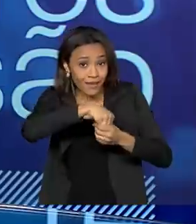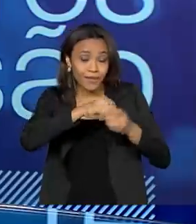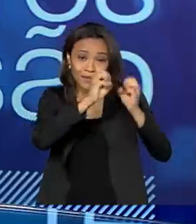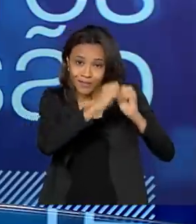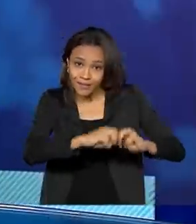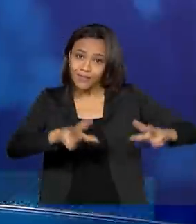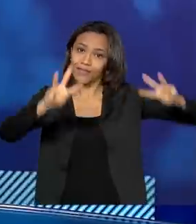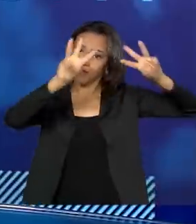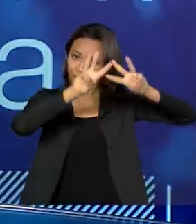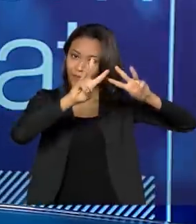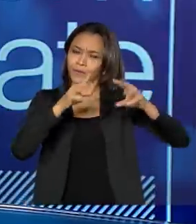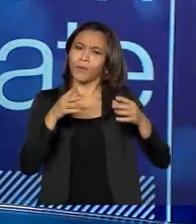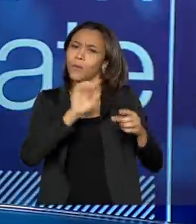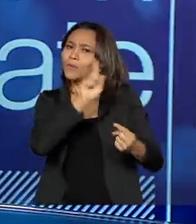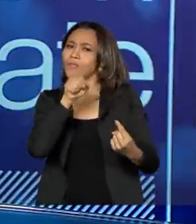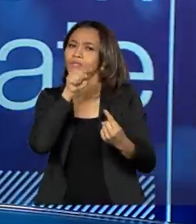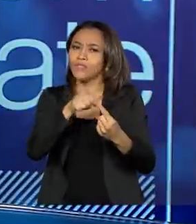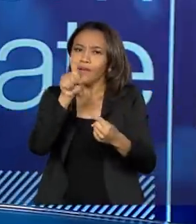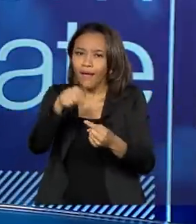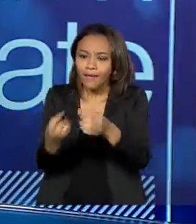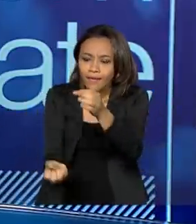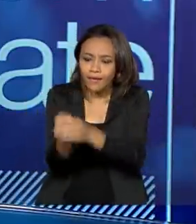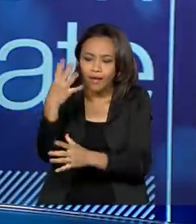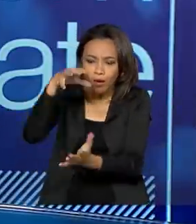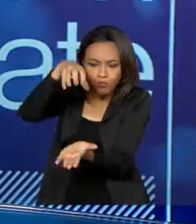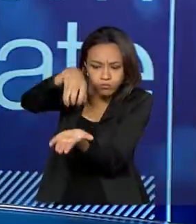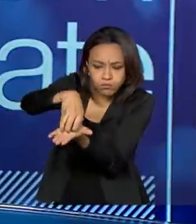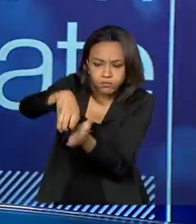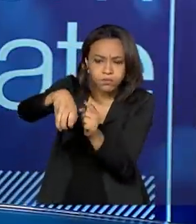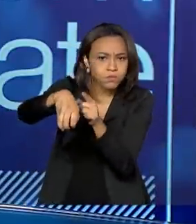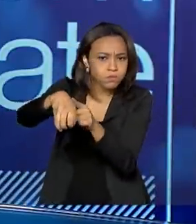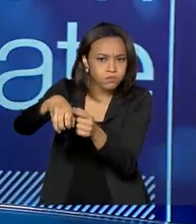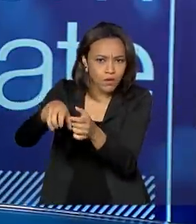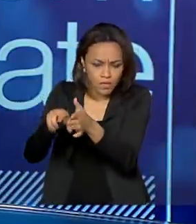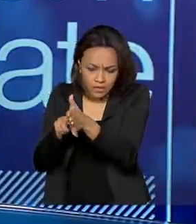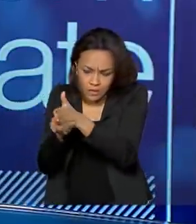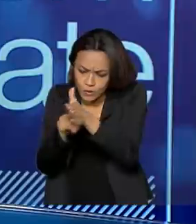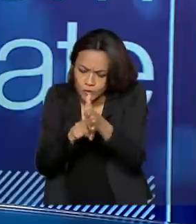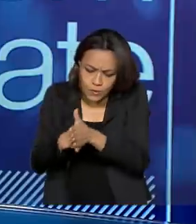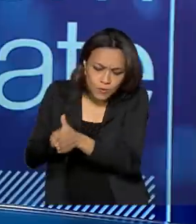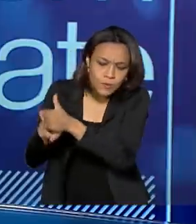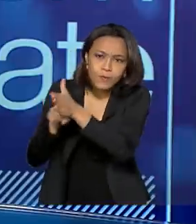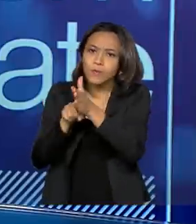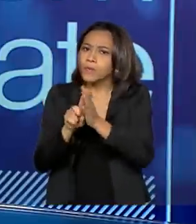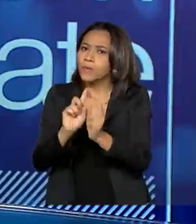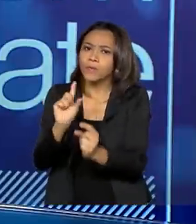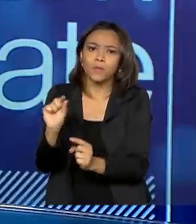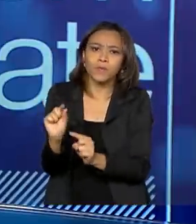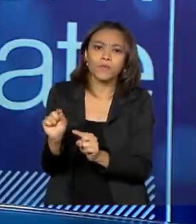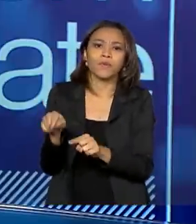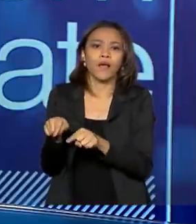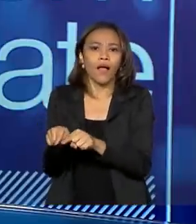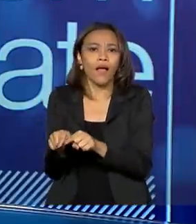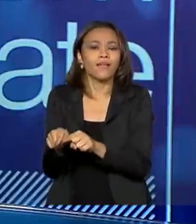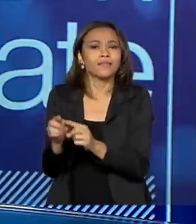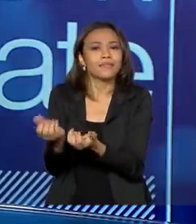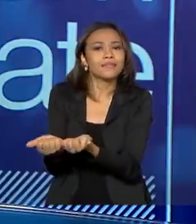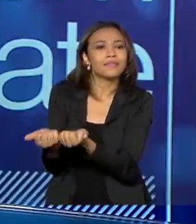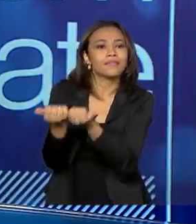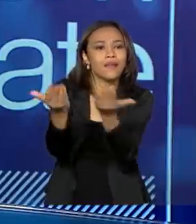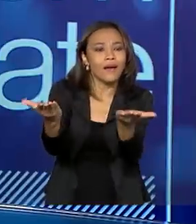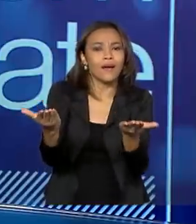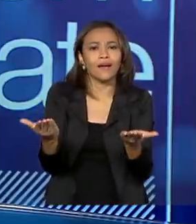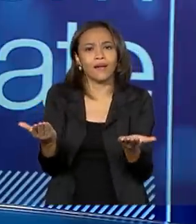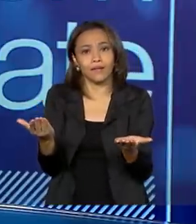Programa das Nações Unidas, a ideia é criar um centro de excelência. Desenvolvimento. Desenvolvimento para poder dar subsídios para